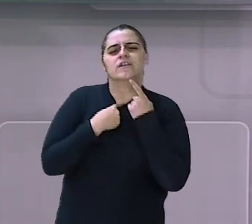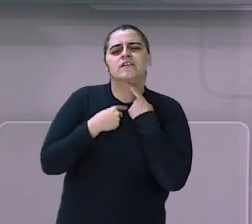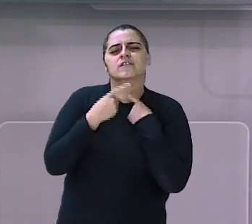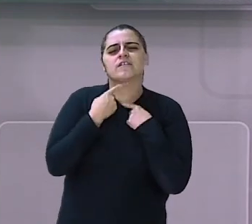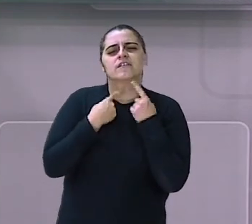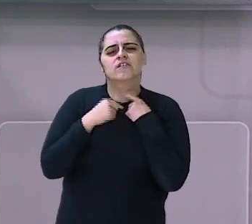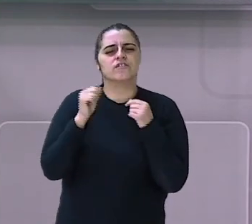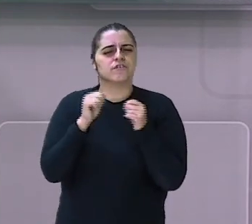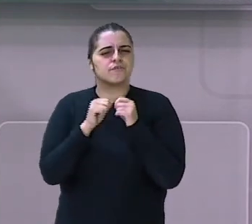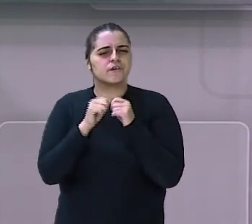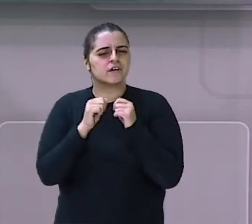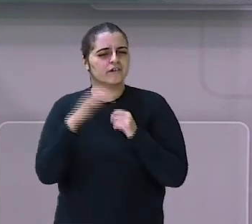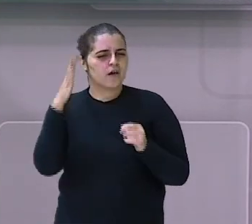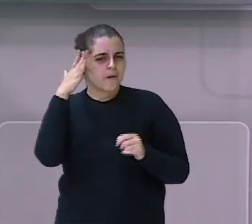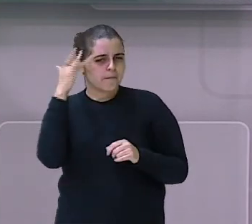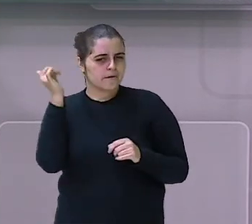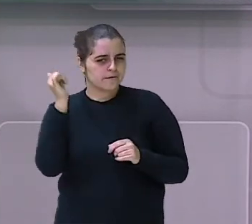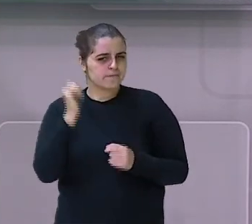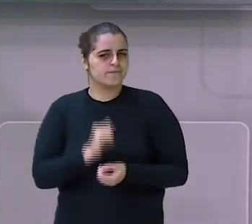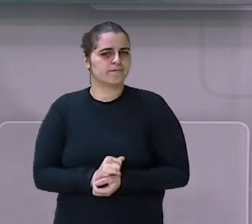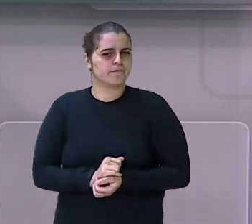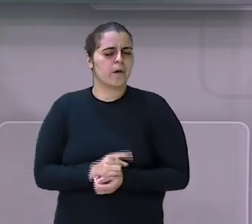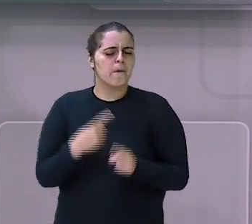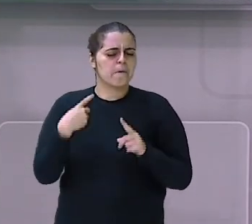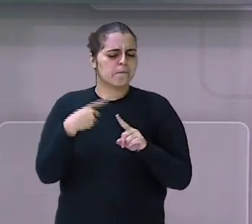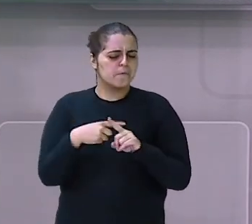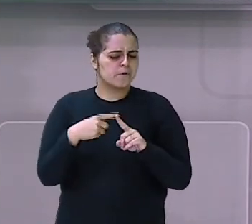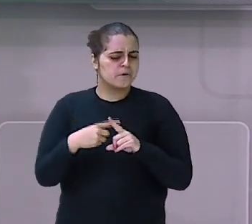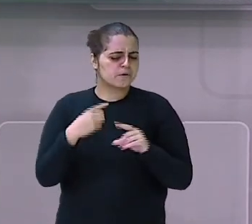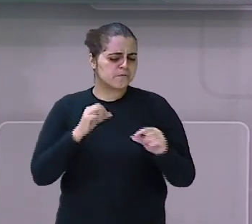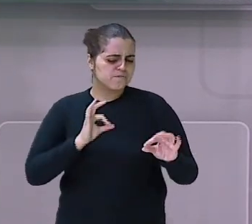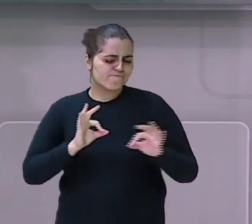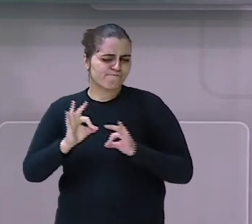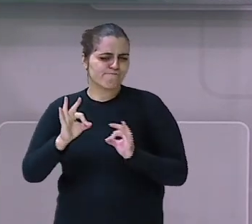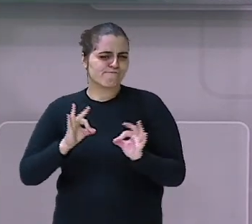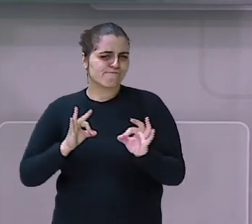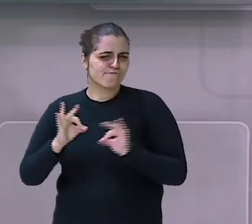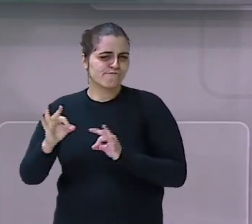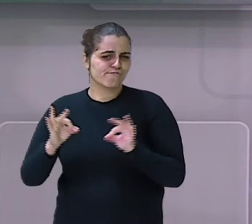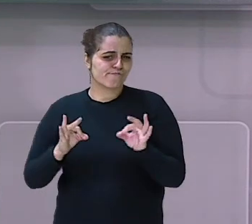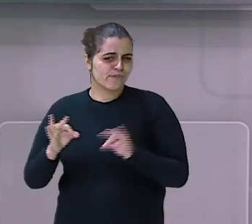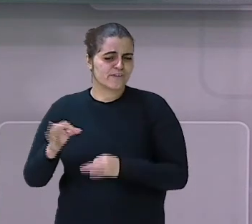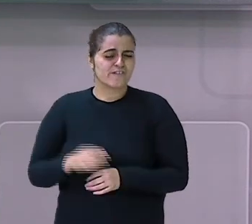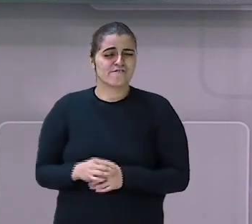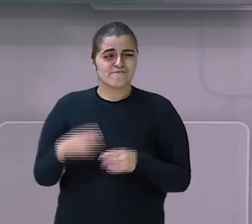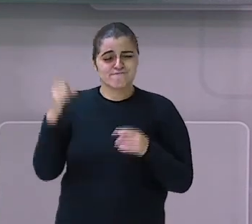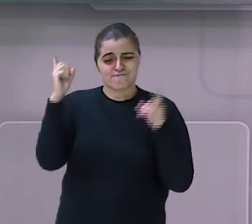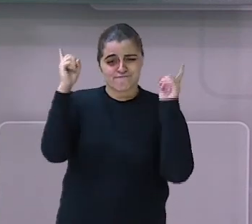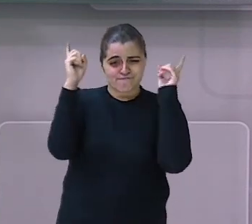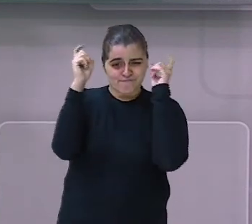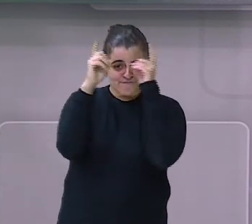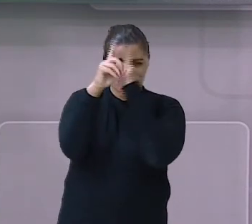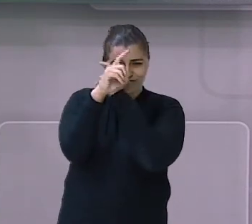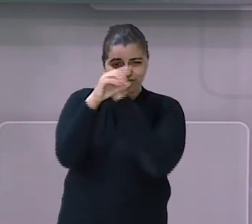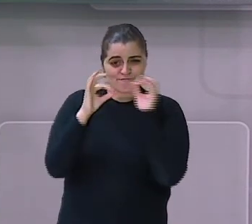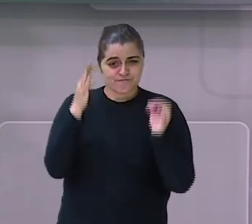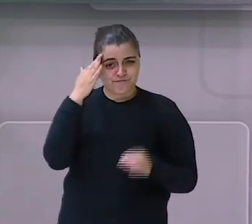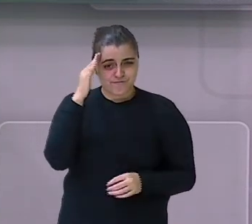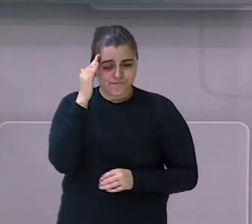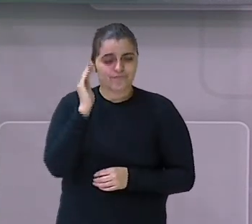fazer no dia de amanhã. Porque tem que ter organização, porque senão depois vira uma bagunça. Vamos ver.